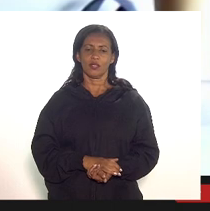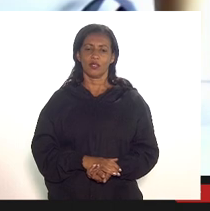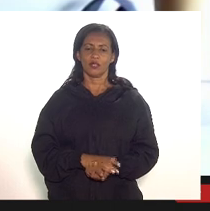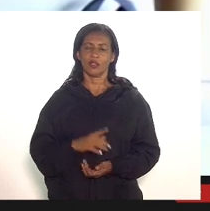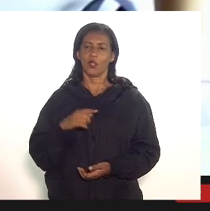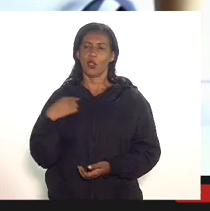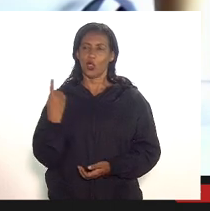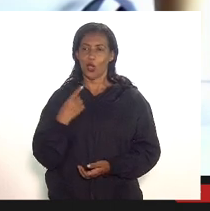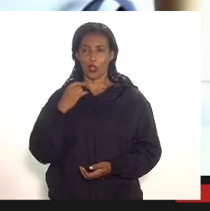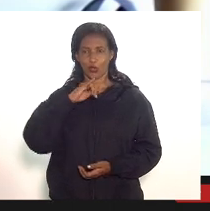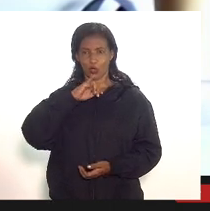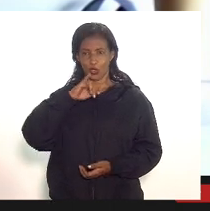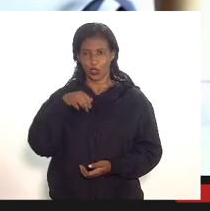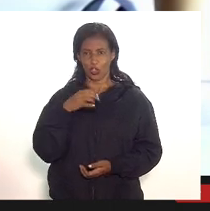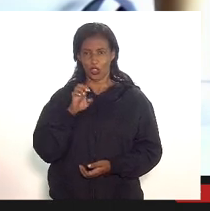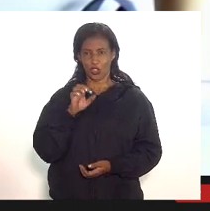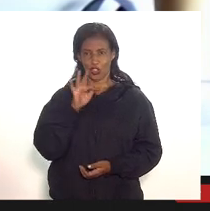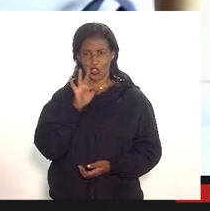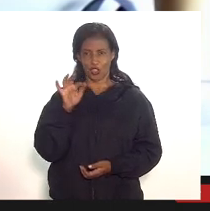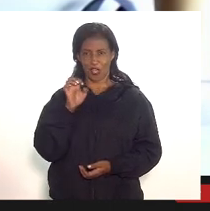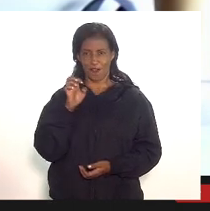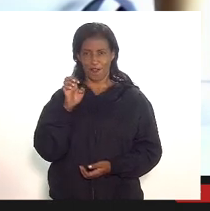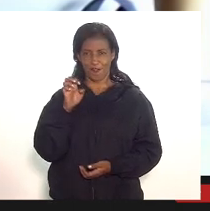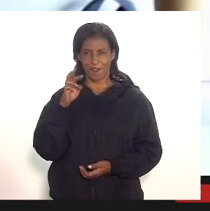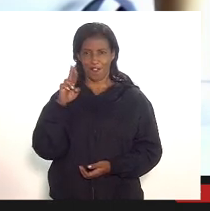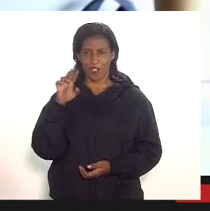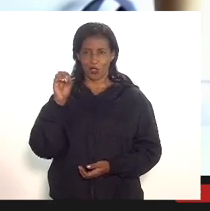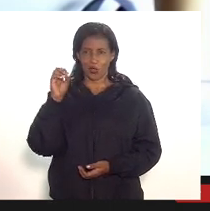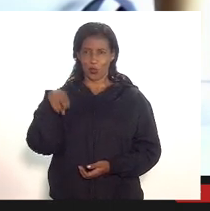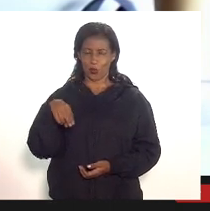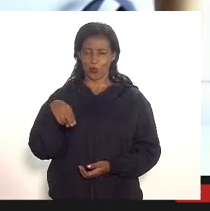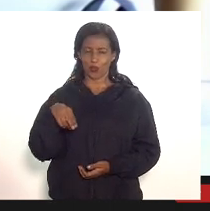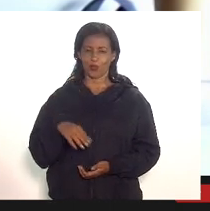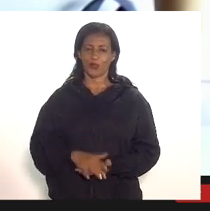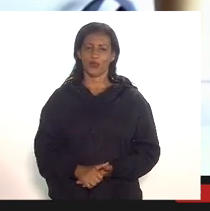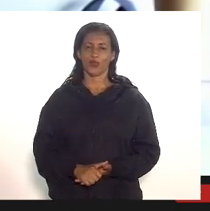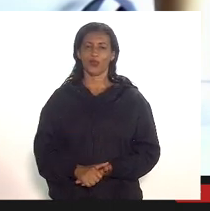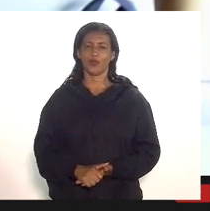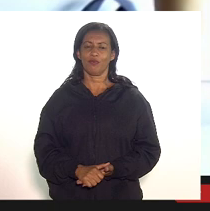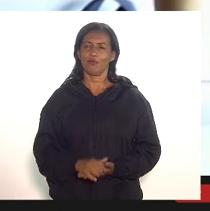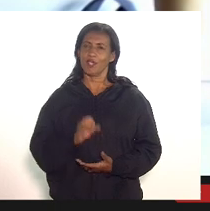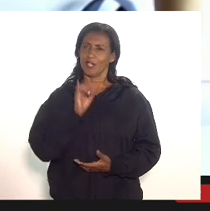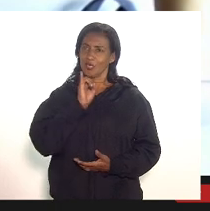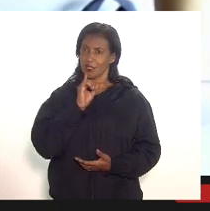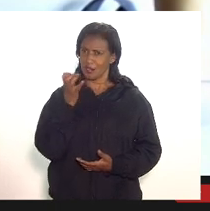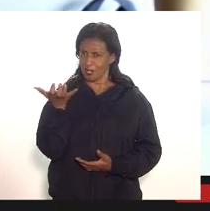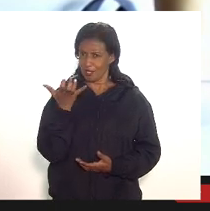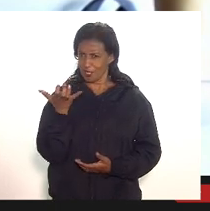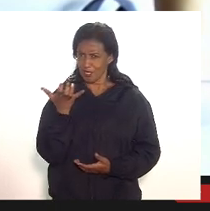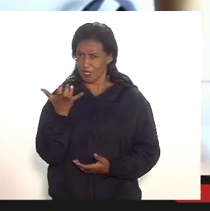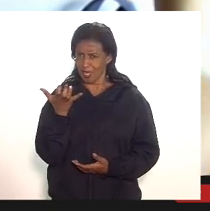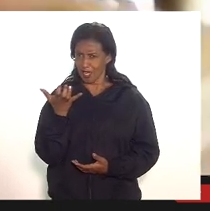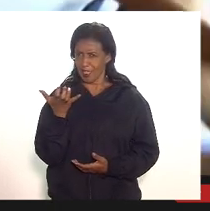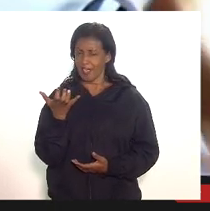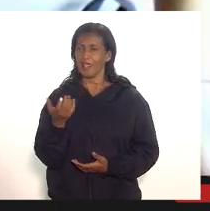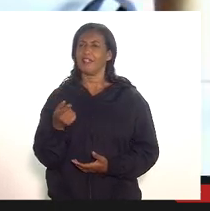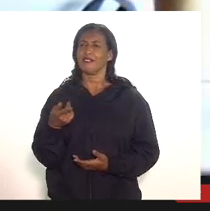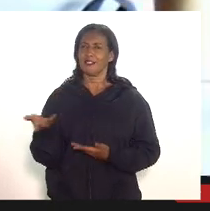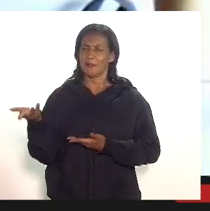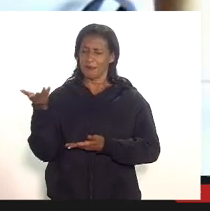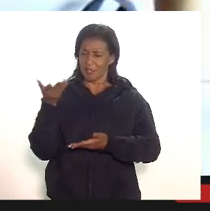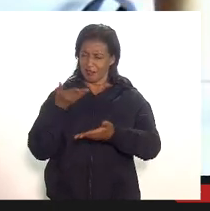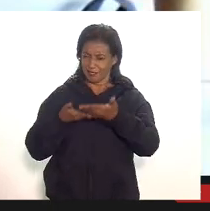Jefferson dizia o Alexandre Menezes e o Jefferson se quiserem também nesse hall todo de